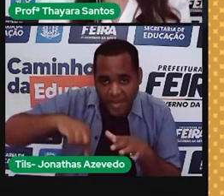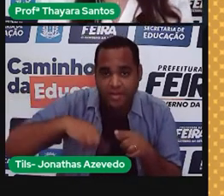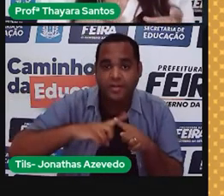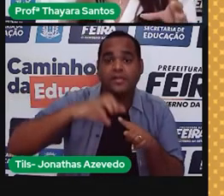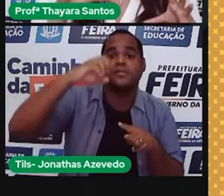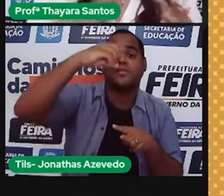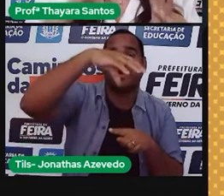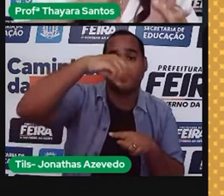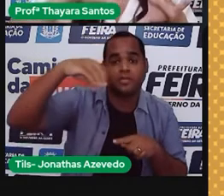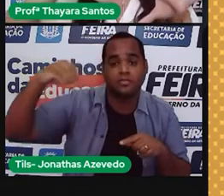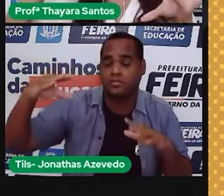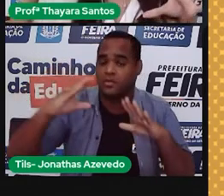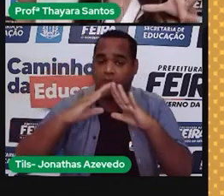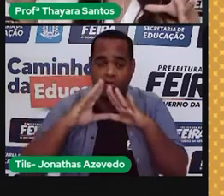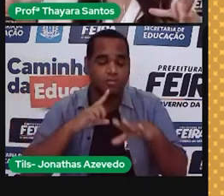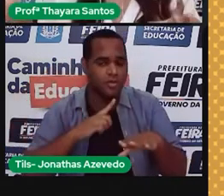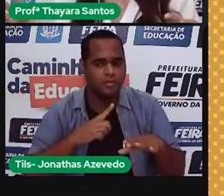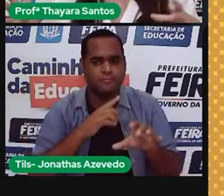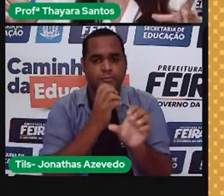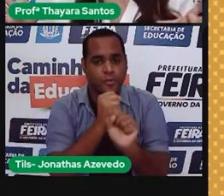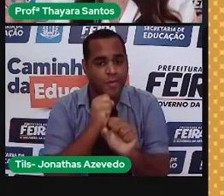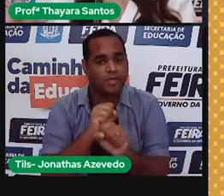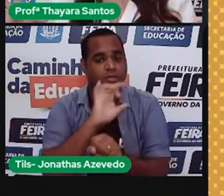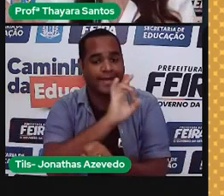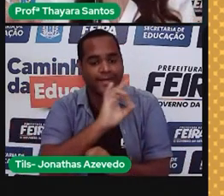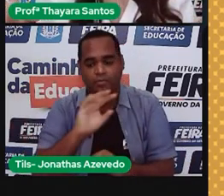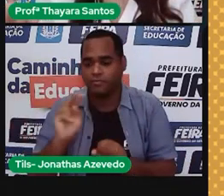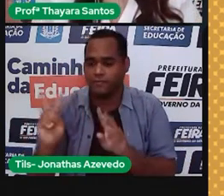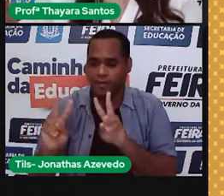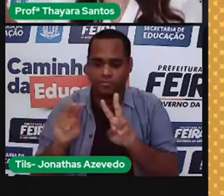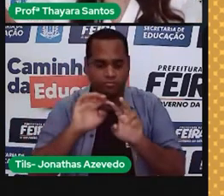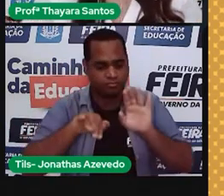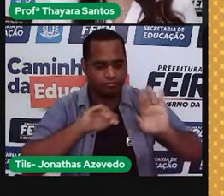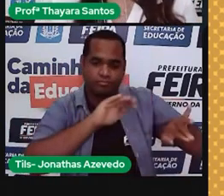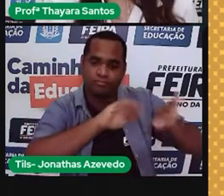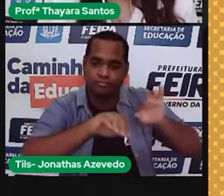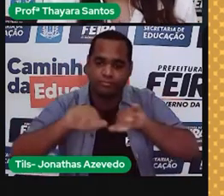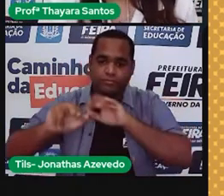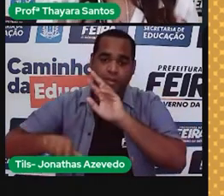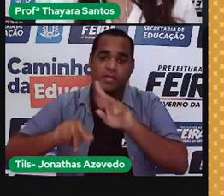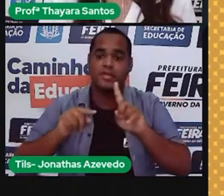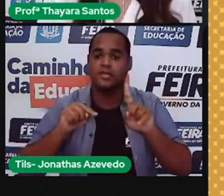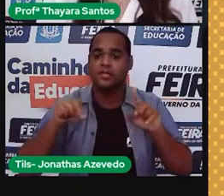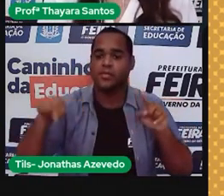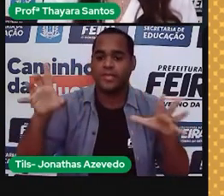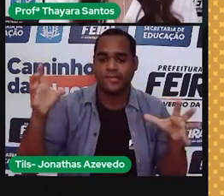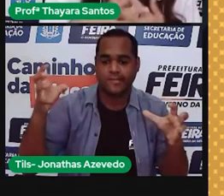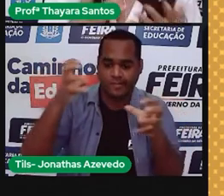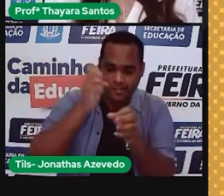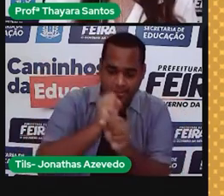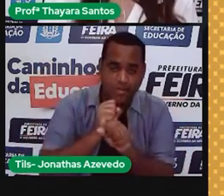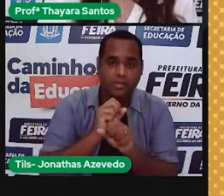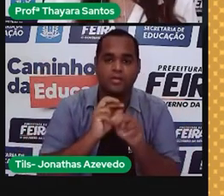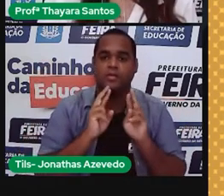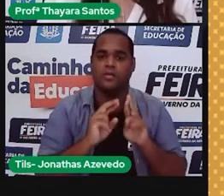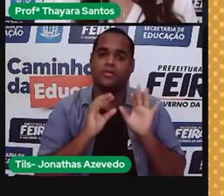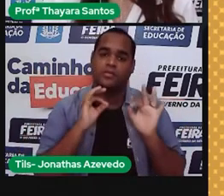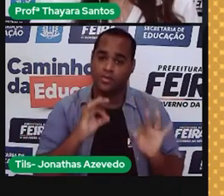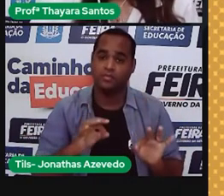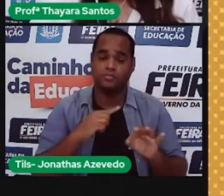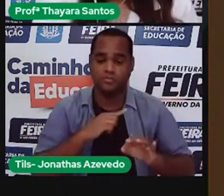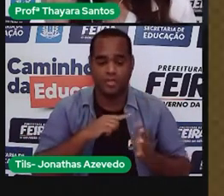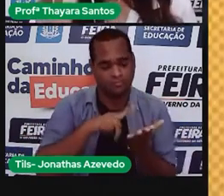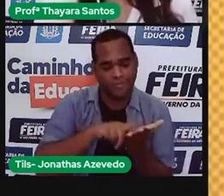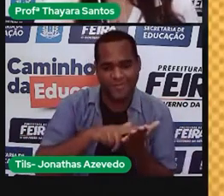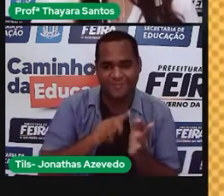nessa casa. Então, quando a gente calcula cada um desses valores separadamente, e depois junta, aí vai dar o resultado da nossa conta de energia.